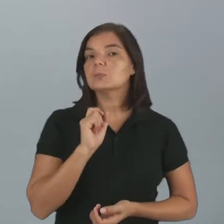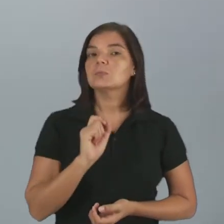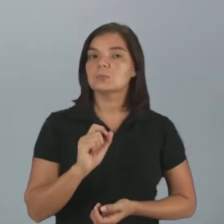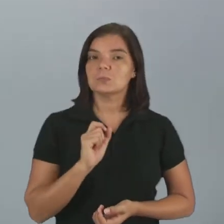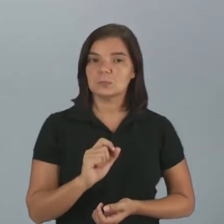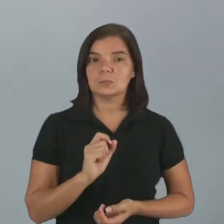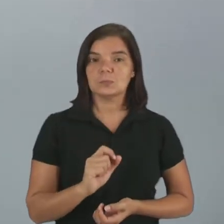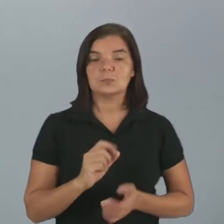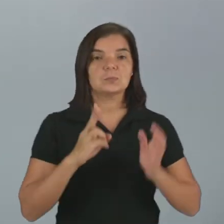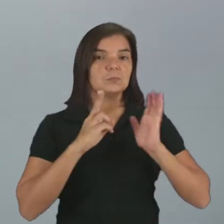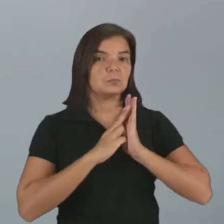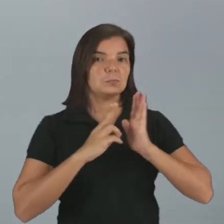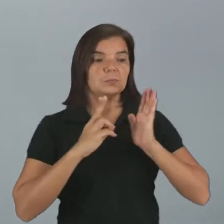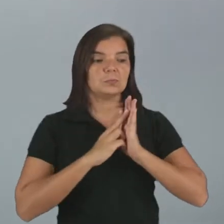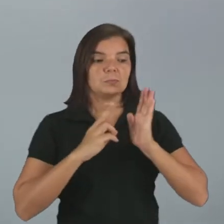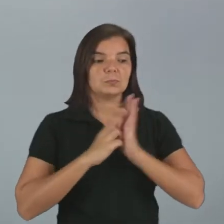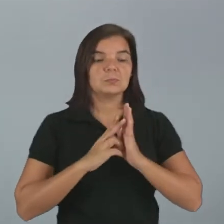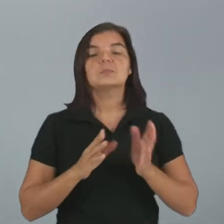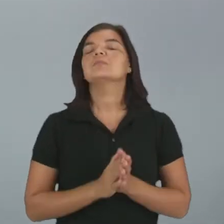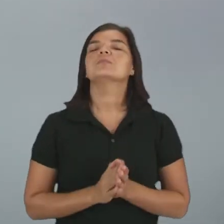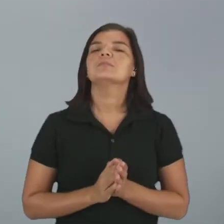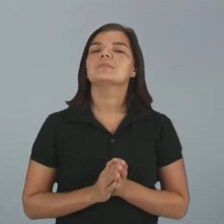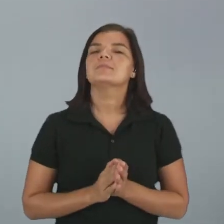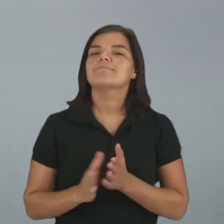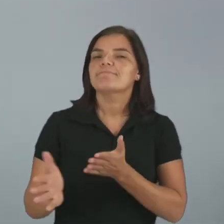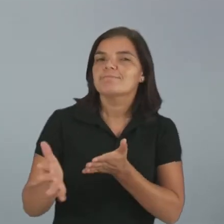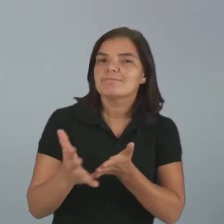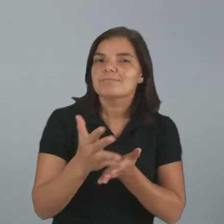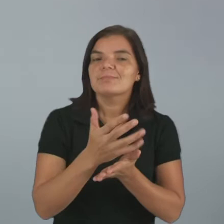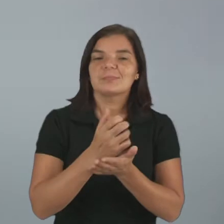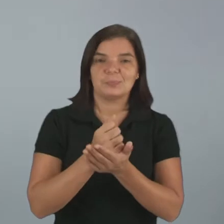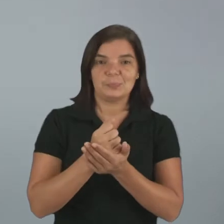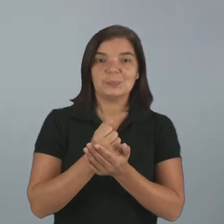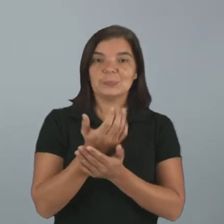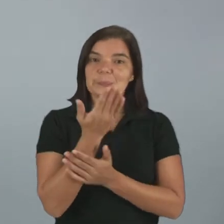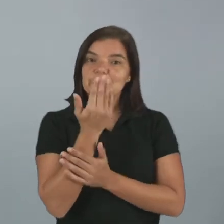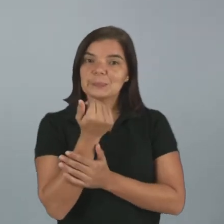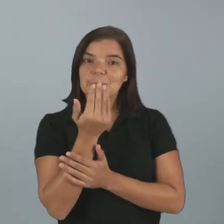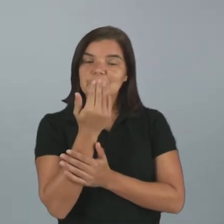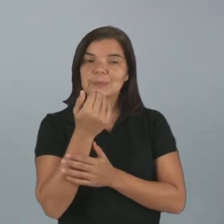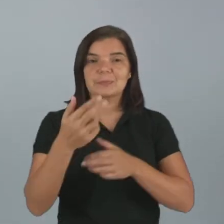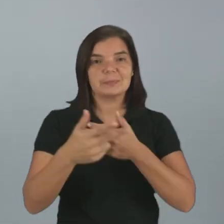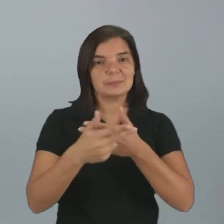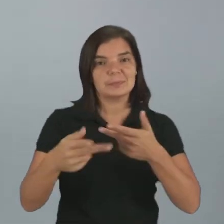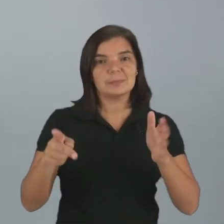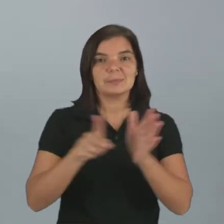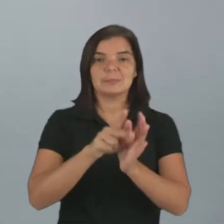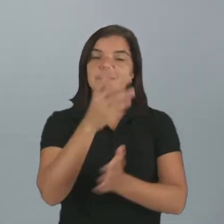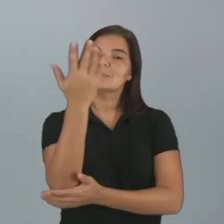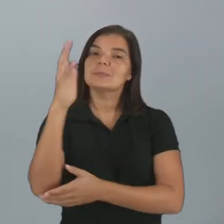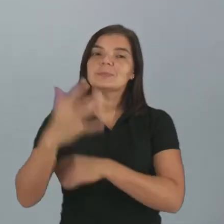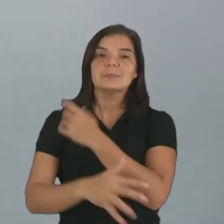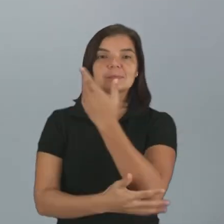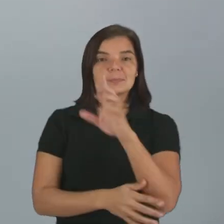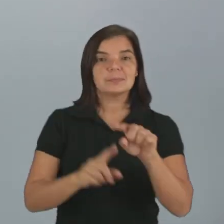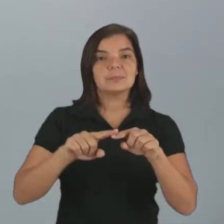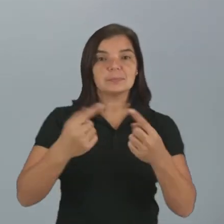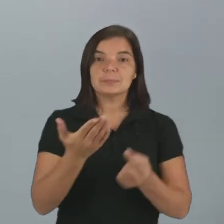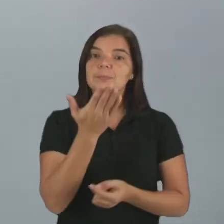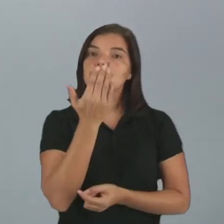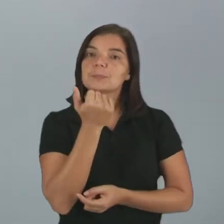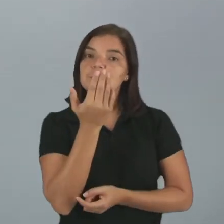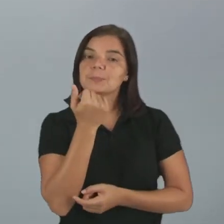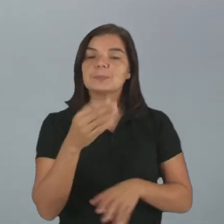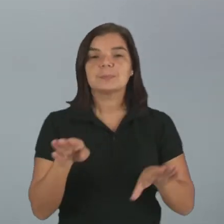os indígenas, eles extraem os alimentos, os produtos da natureza, tanto para se